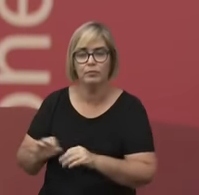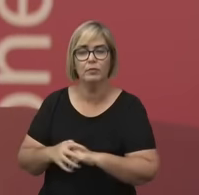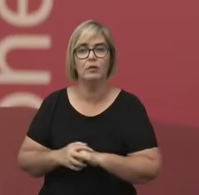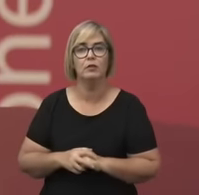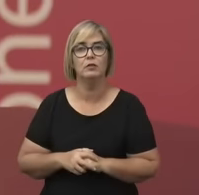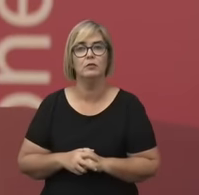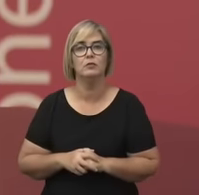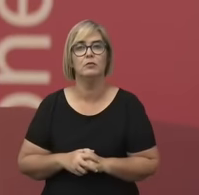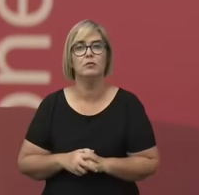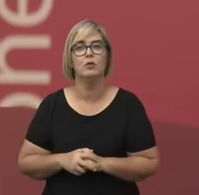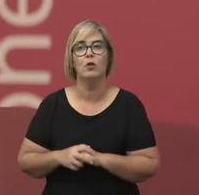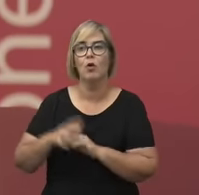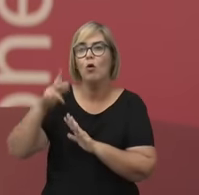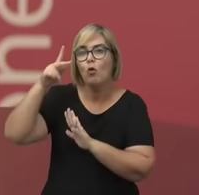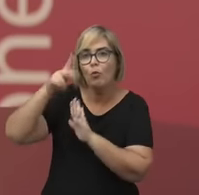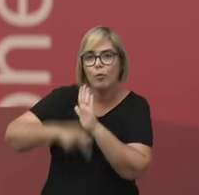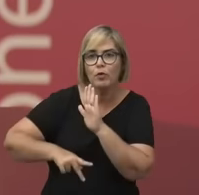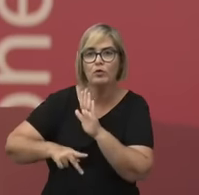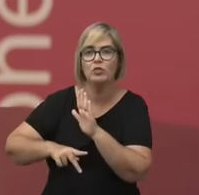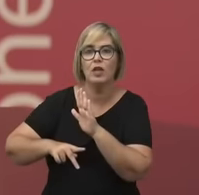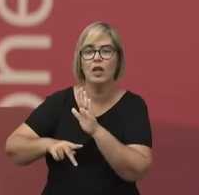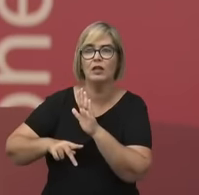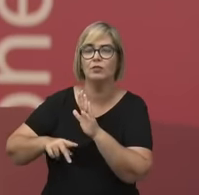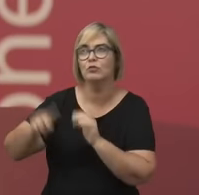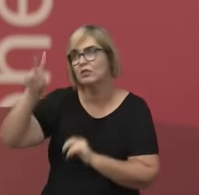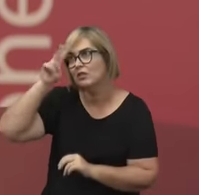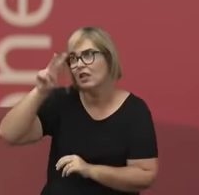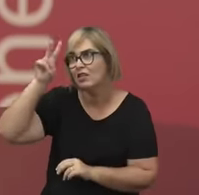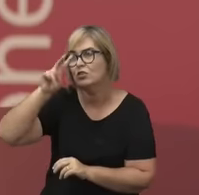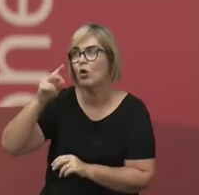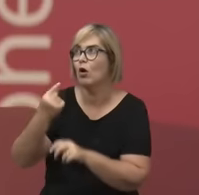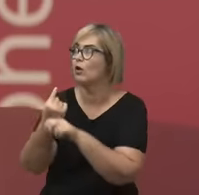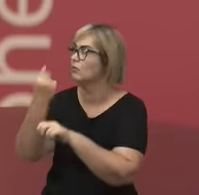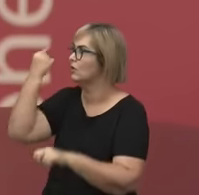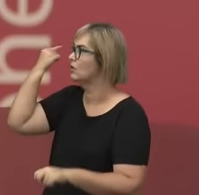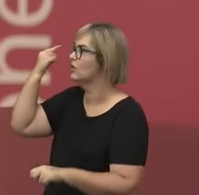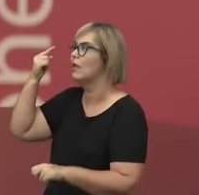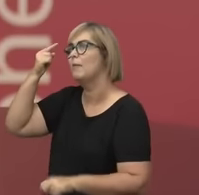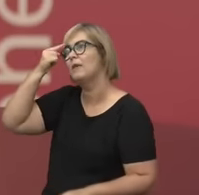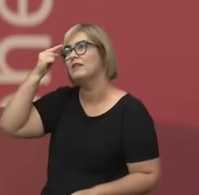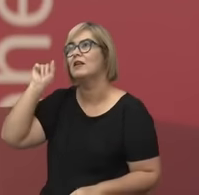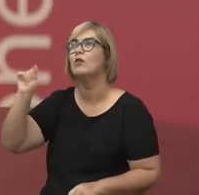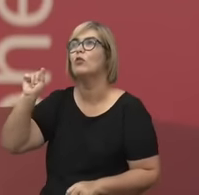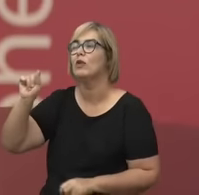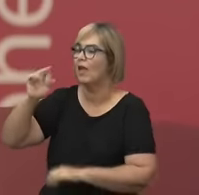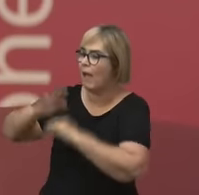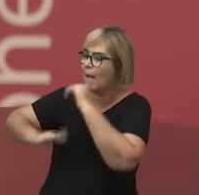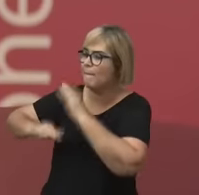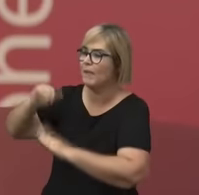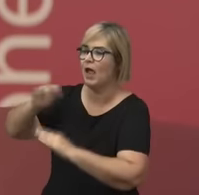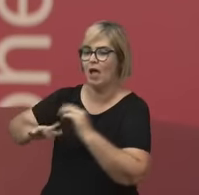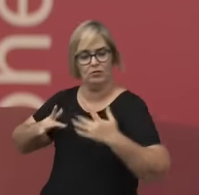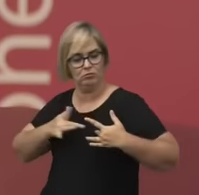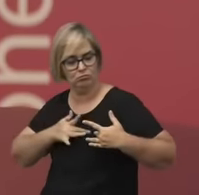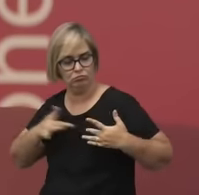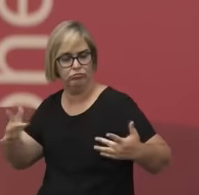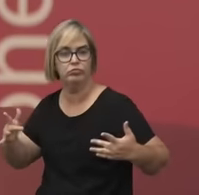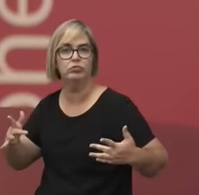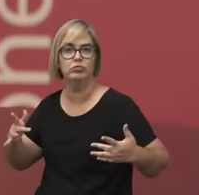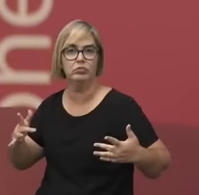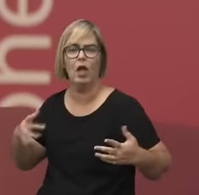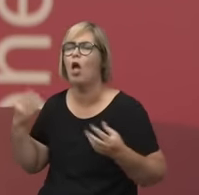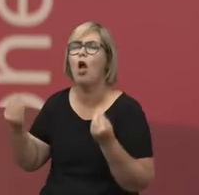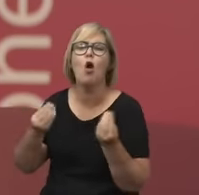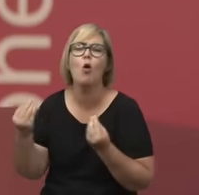o projeto de resgate, quando a gente pensa nas virtudes, o que é essa virtude? O que é uma história virtuosa? Como a gente deve...